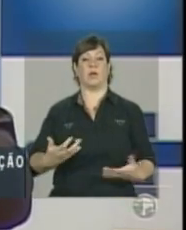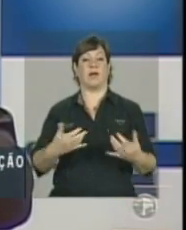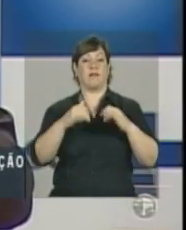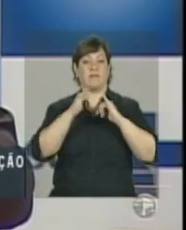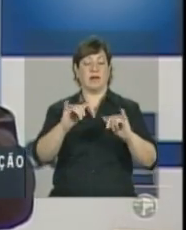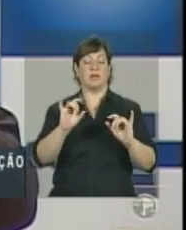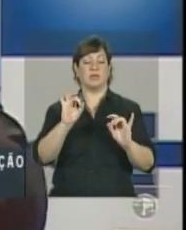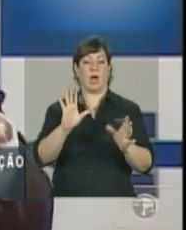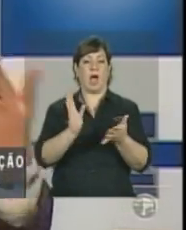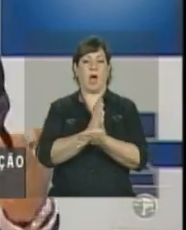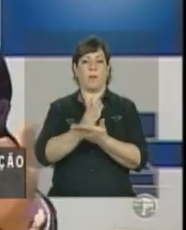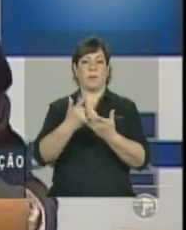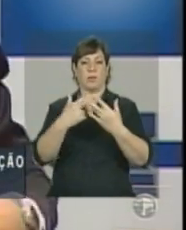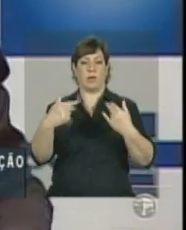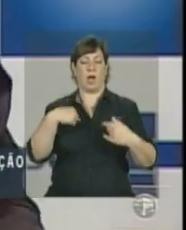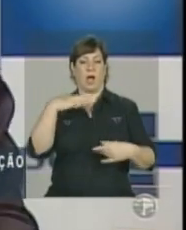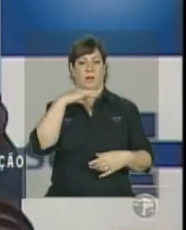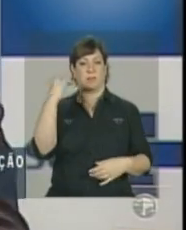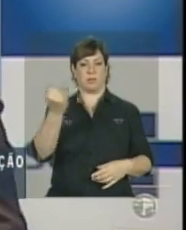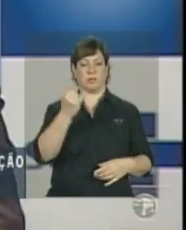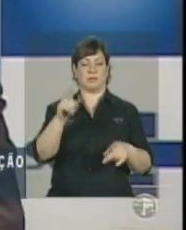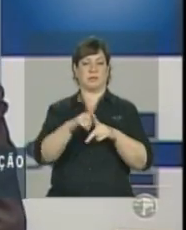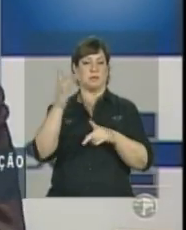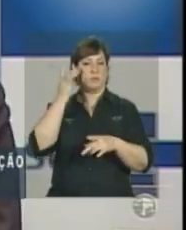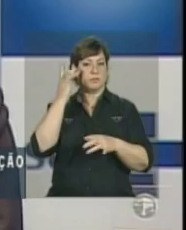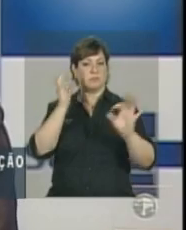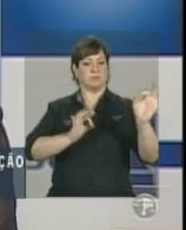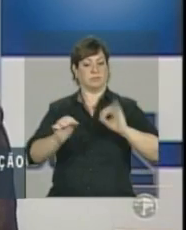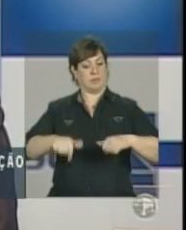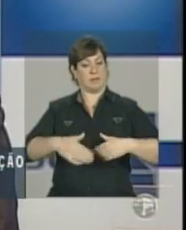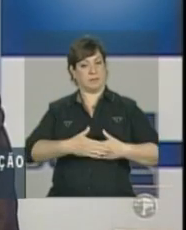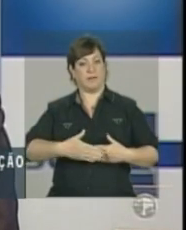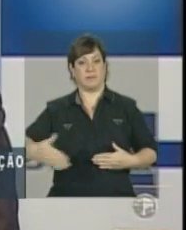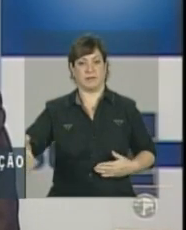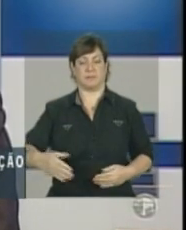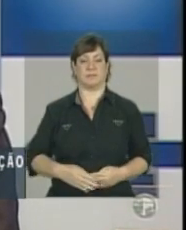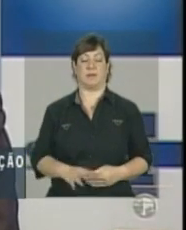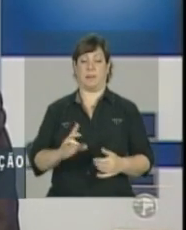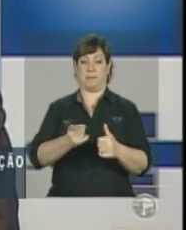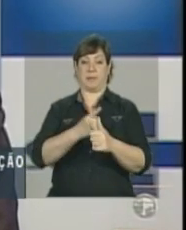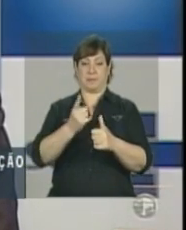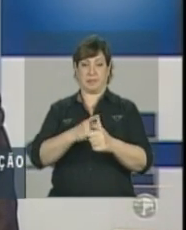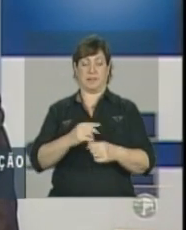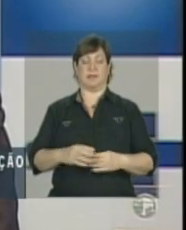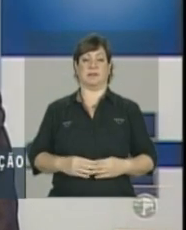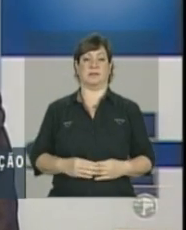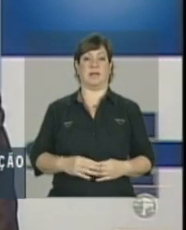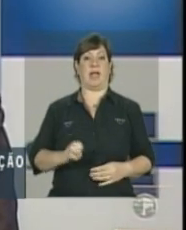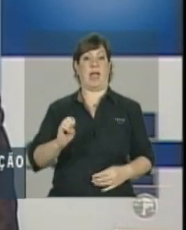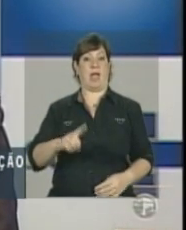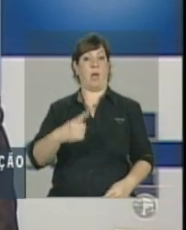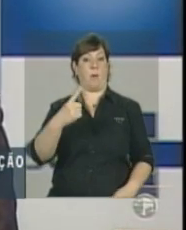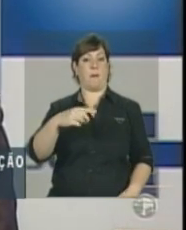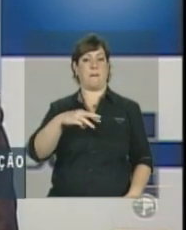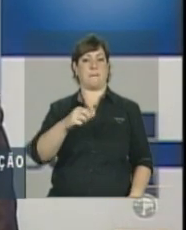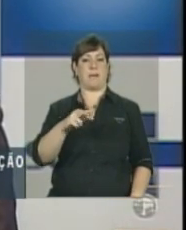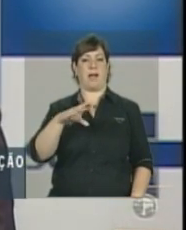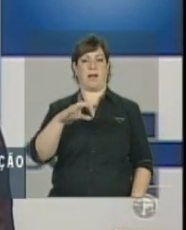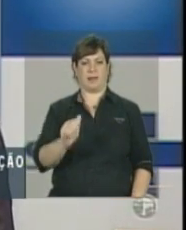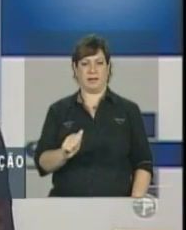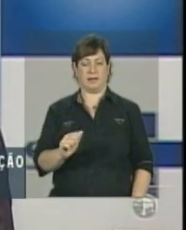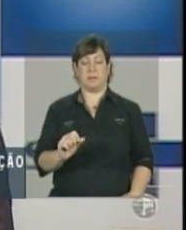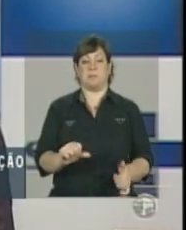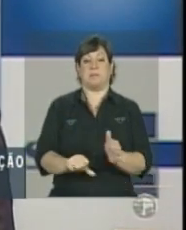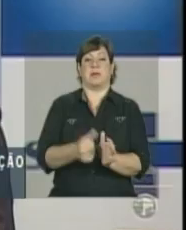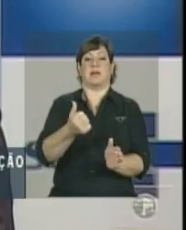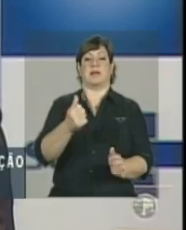questões que eu acho que são importantes e estratégias daqui para frente. Em primeiro lugar, é uma marca, pela primeira